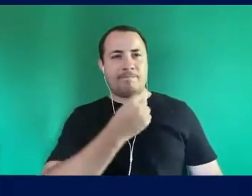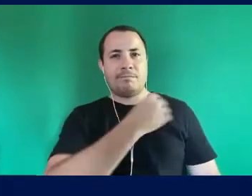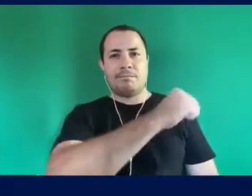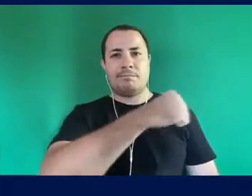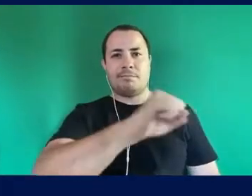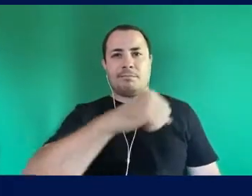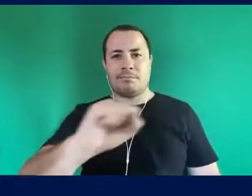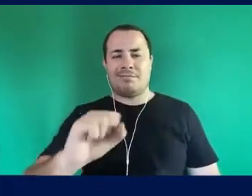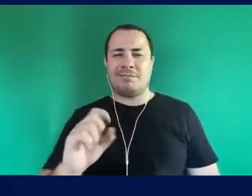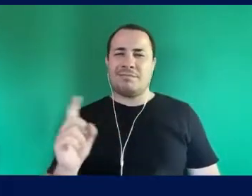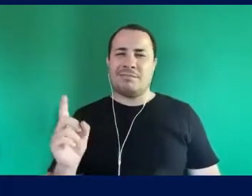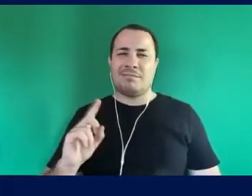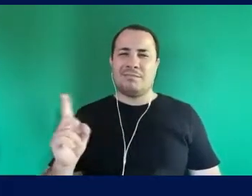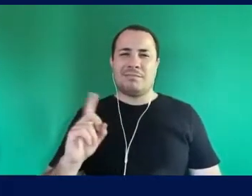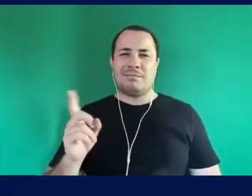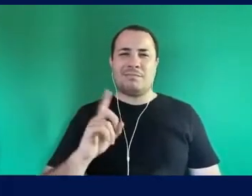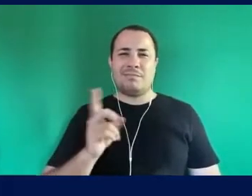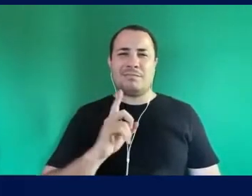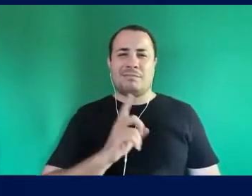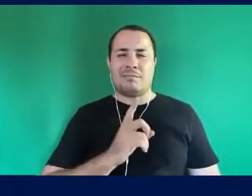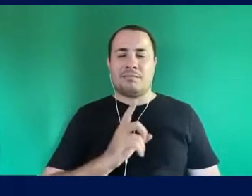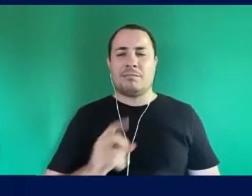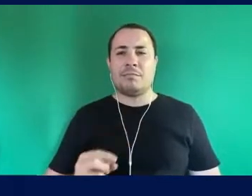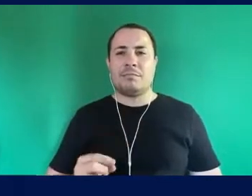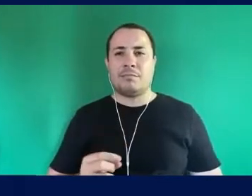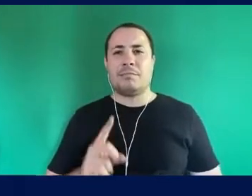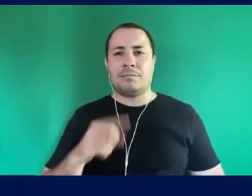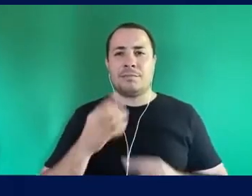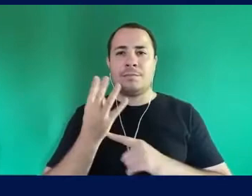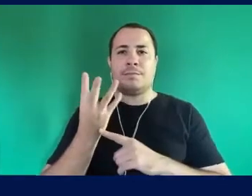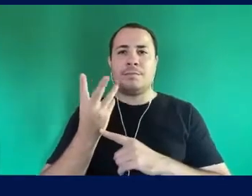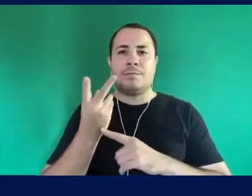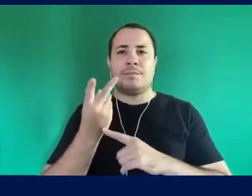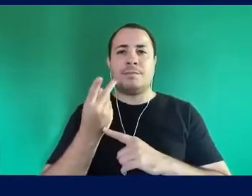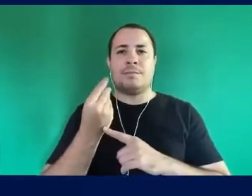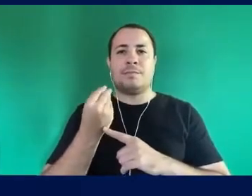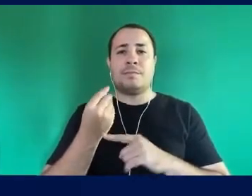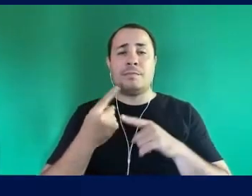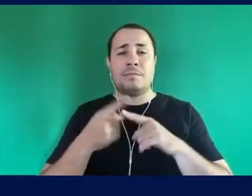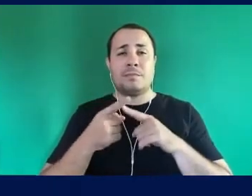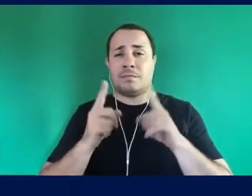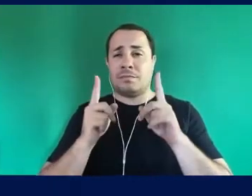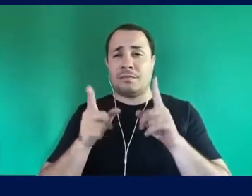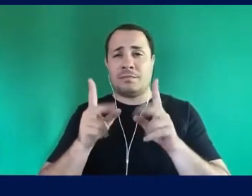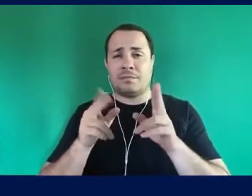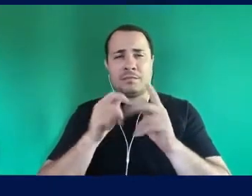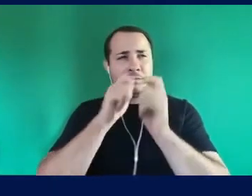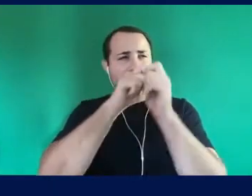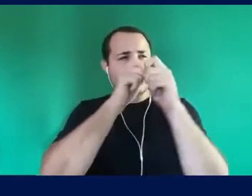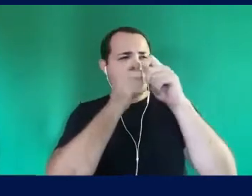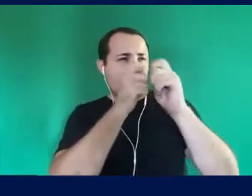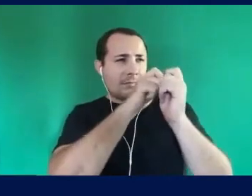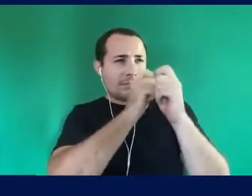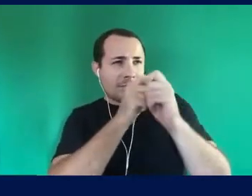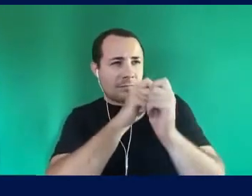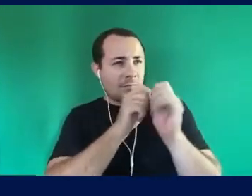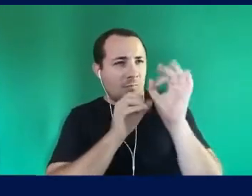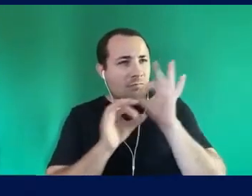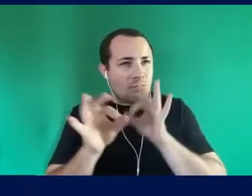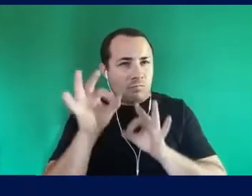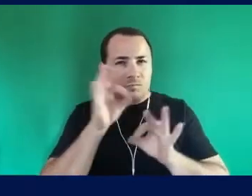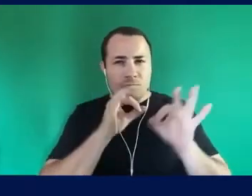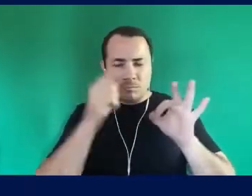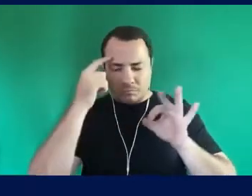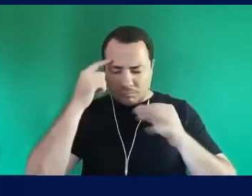querer que a pessoa desapareça É uma arte É uma arte porque é uma escultura que eu vou ter que criar Eu vou ter que produzir isso na minha fala